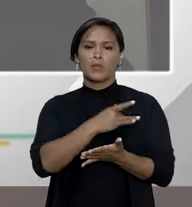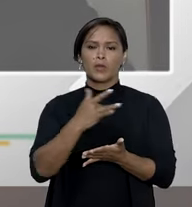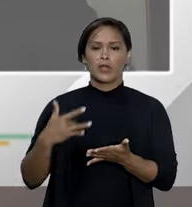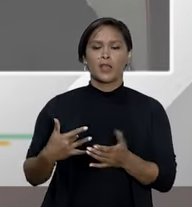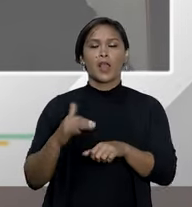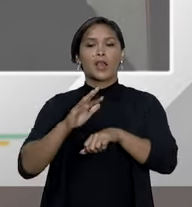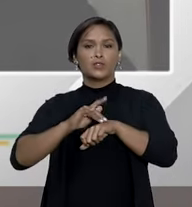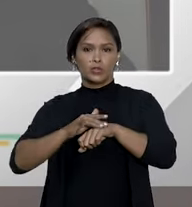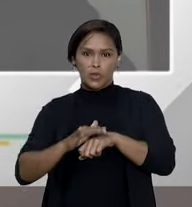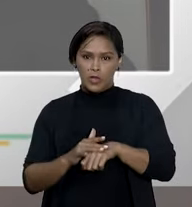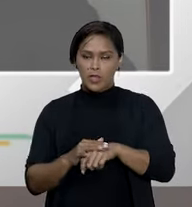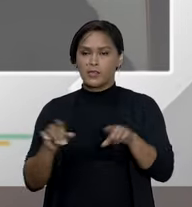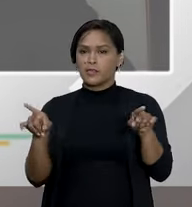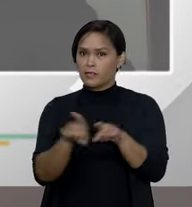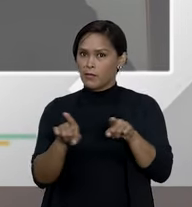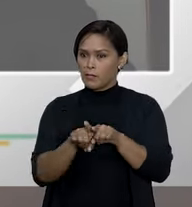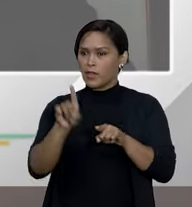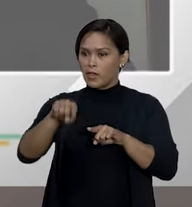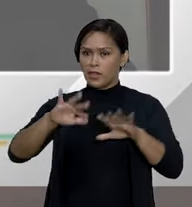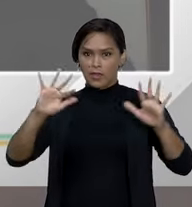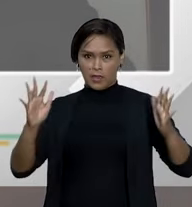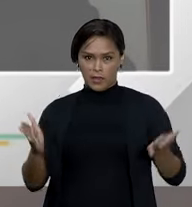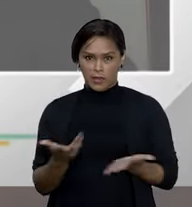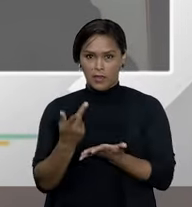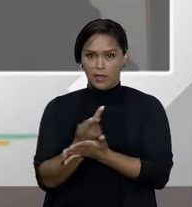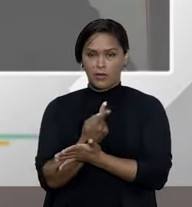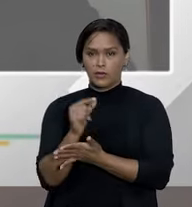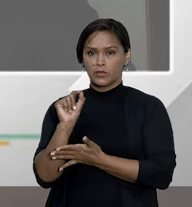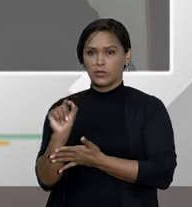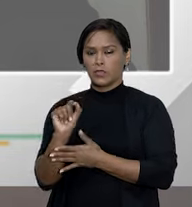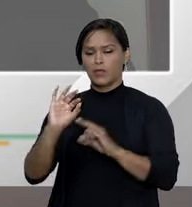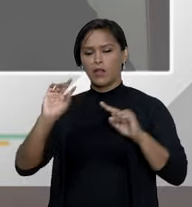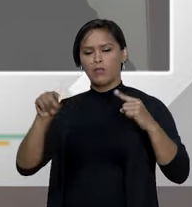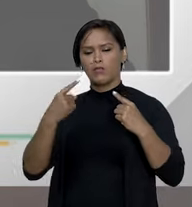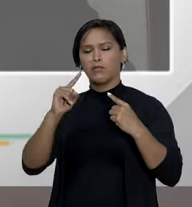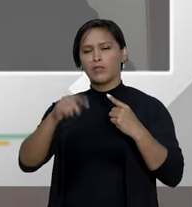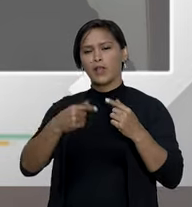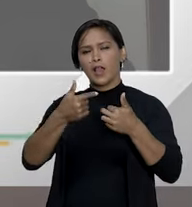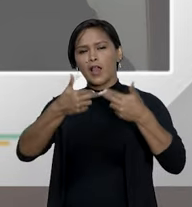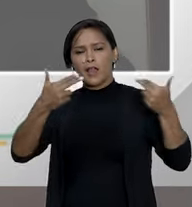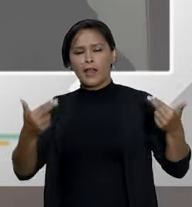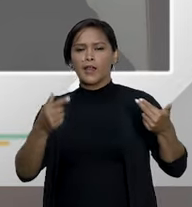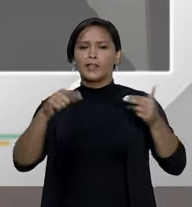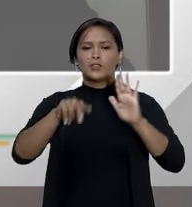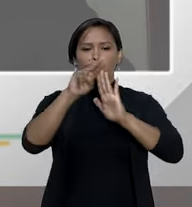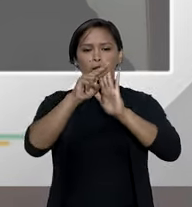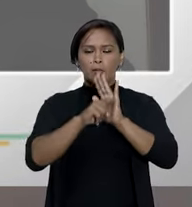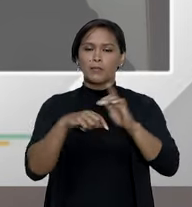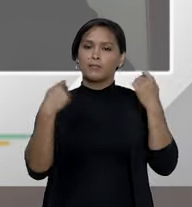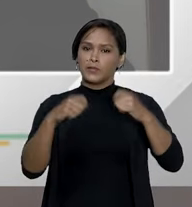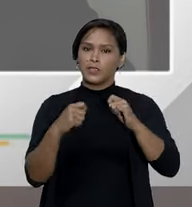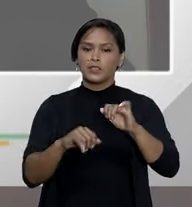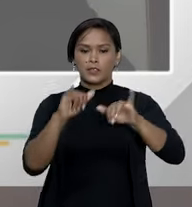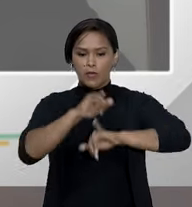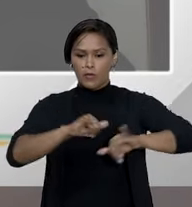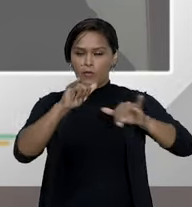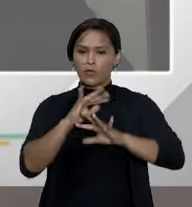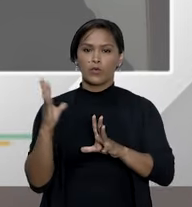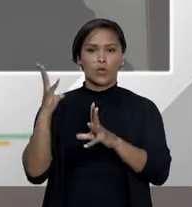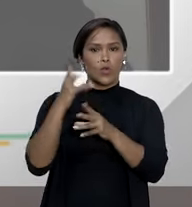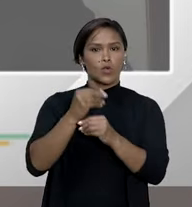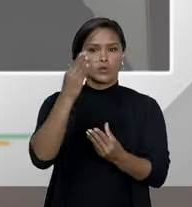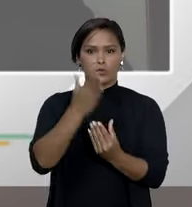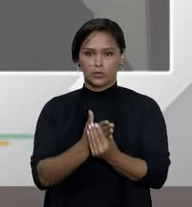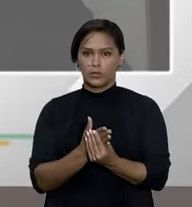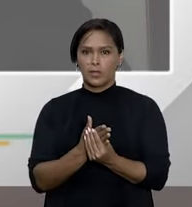doença a qual ele está enfrentando. Então, esses vários elementos devem ser enfrentados no caso concreto.